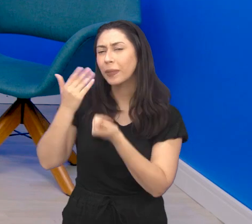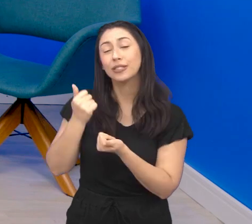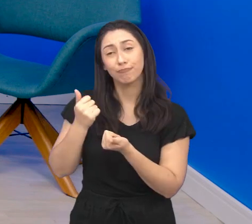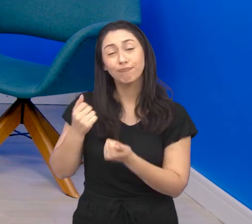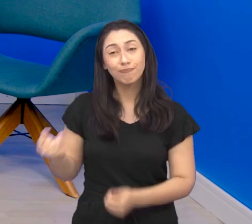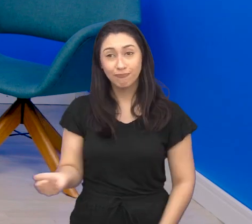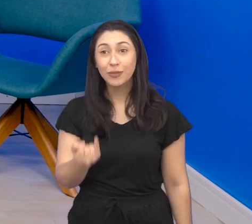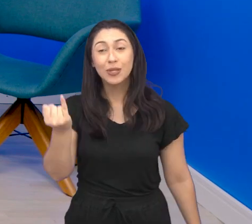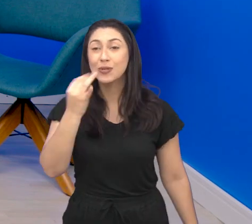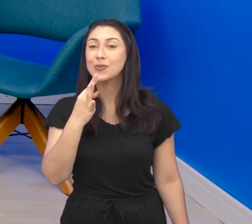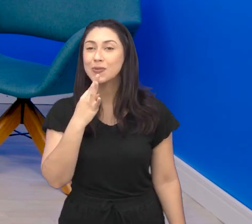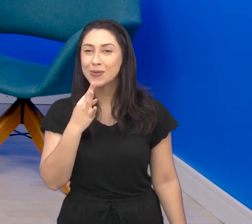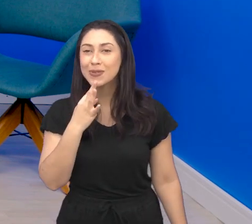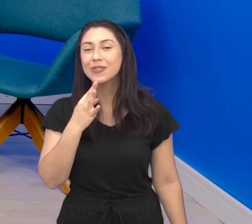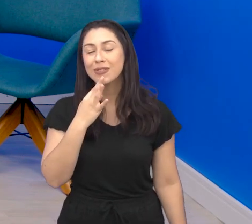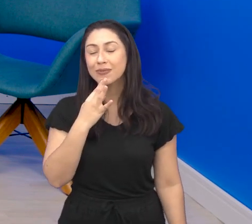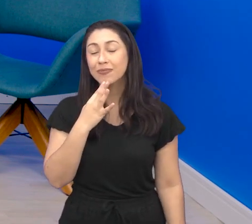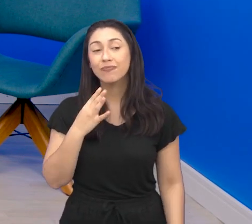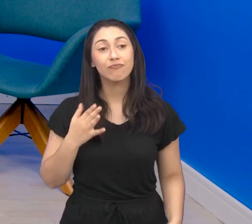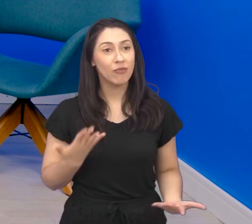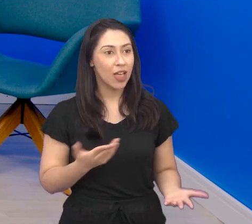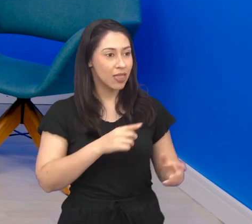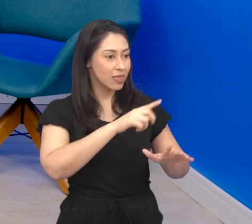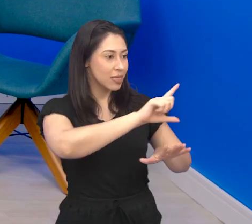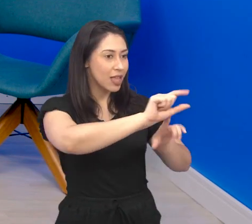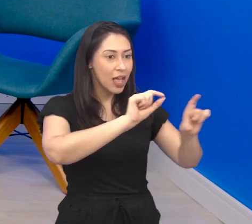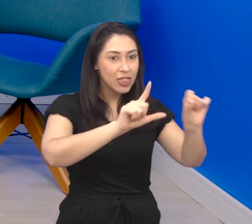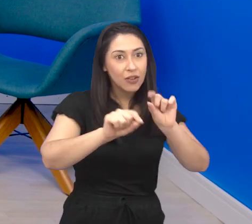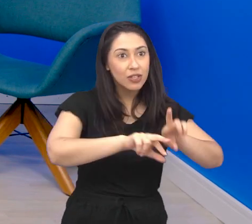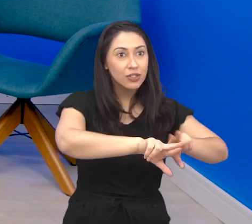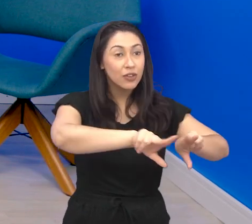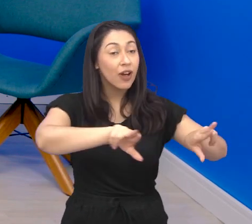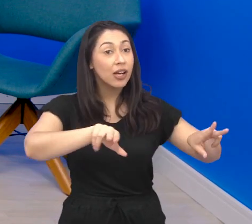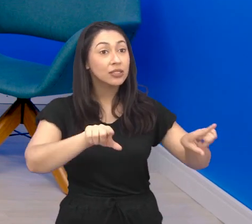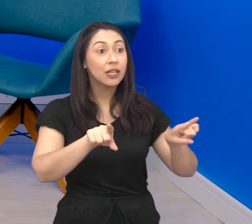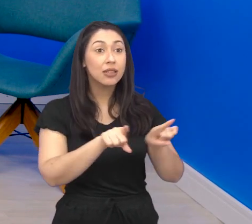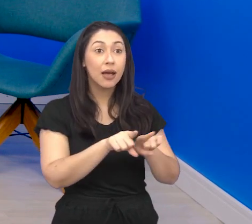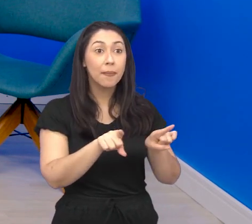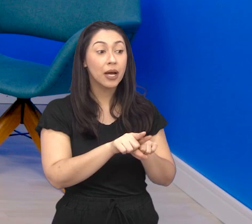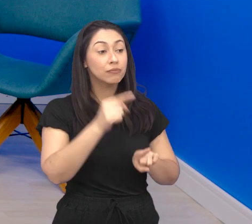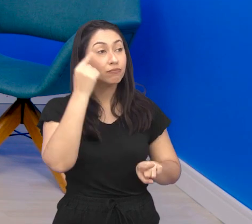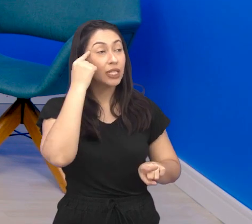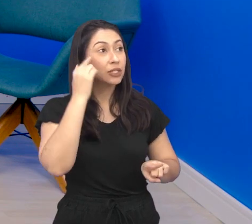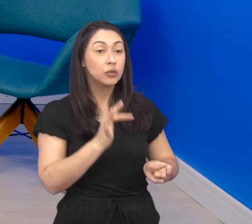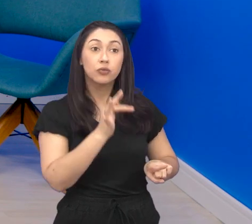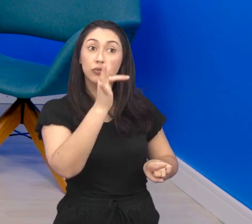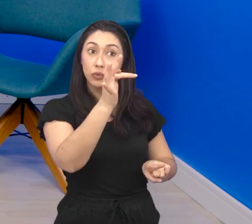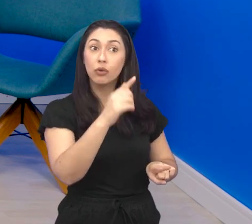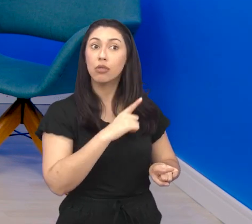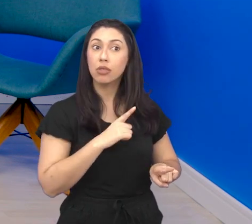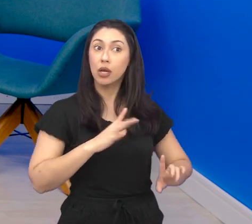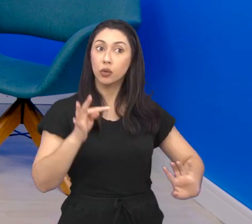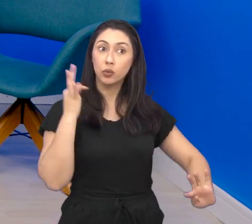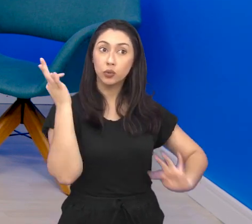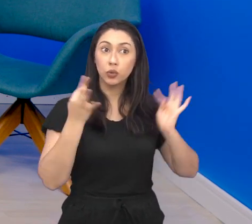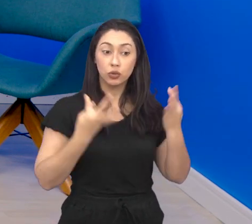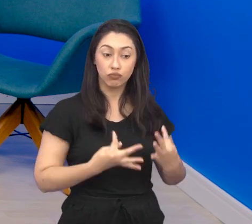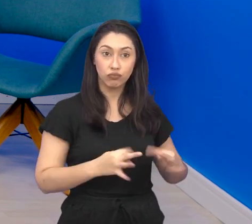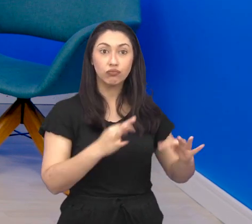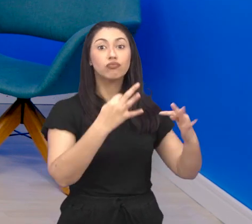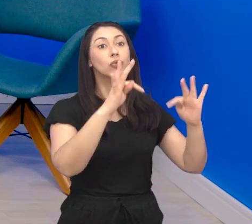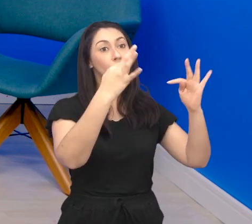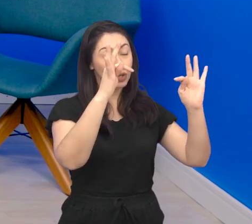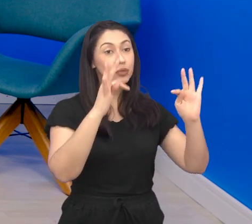Eu acho que vale conhecer tudo aqui na cidade. Muitas possibilidades, né? E além disso, olhando para o futuro, tem o turismo tecnológico, que a